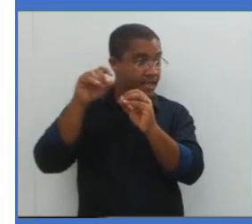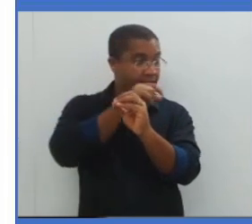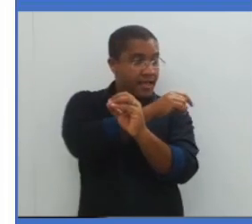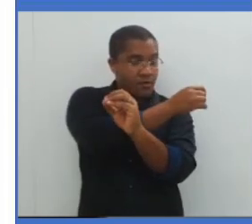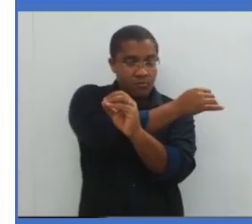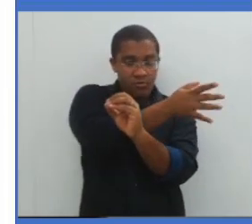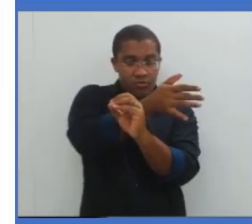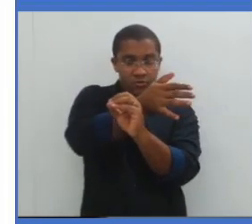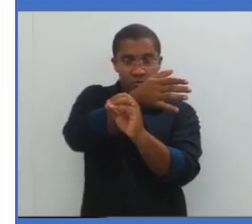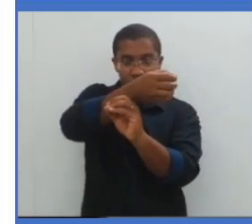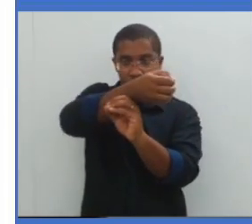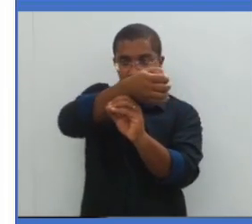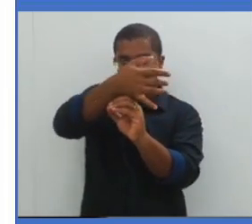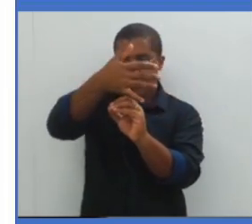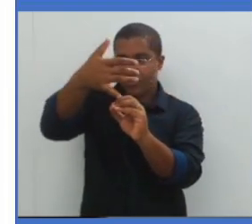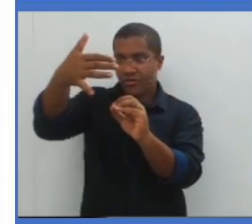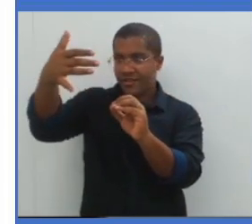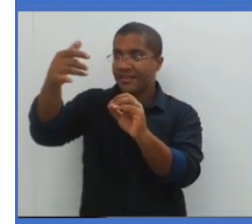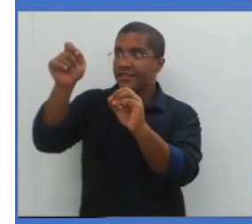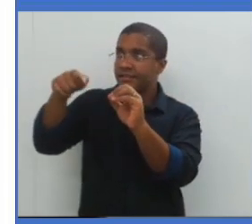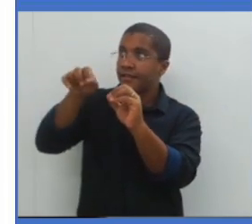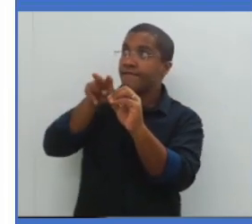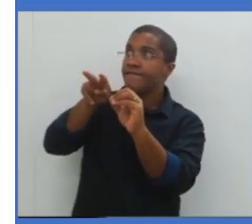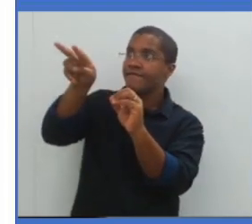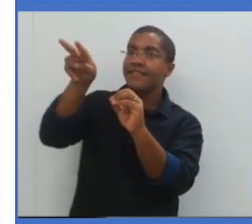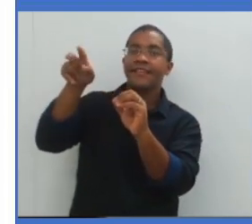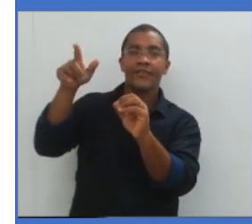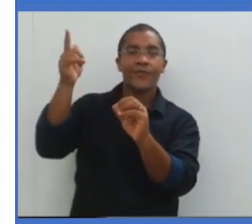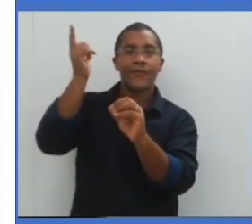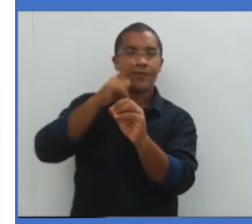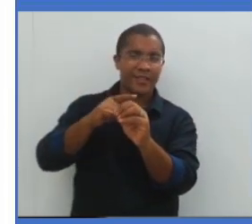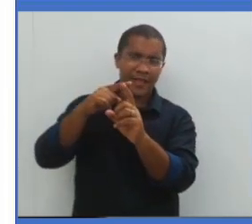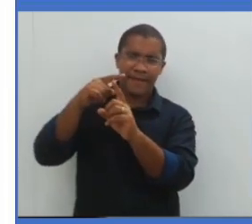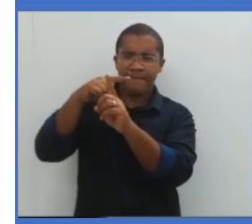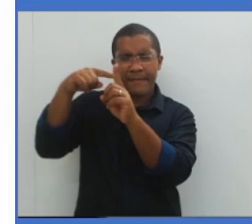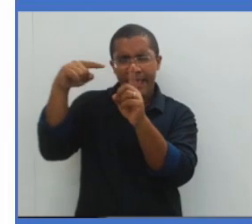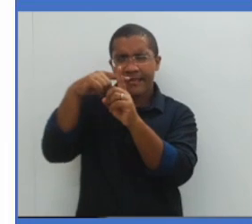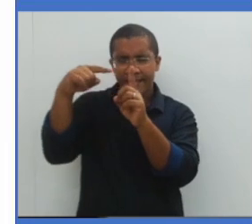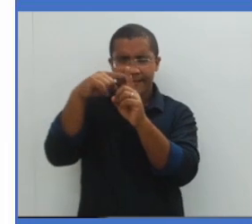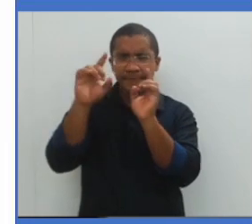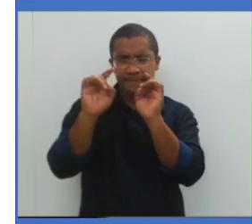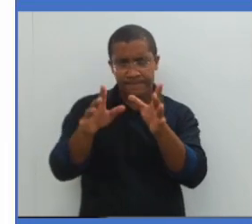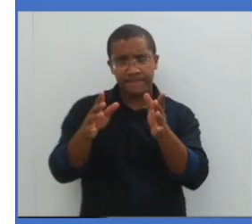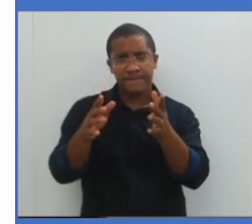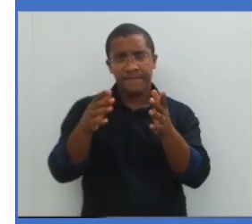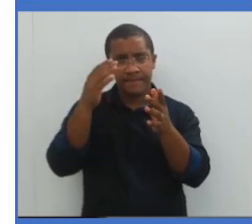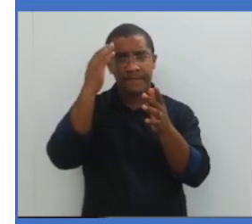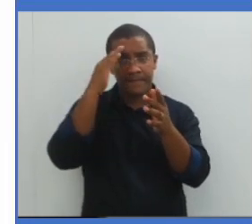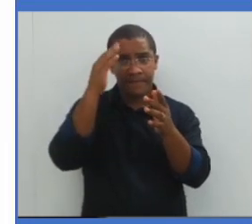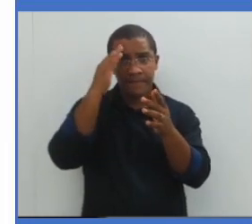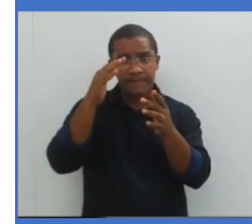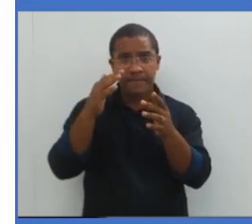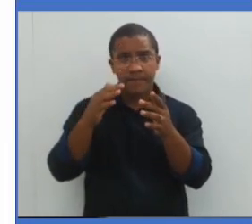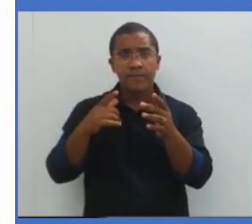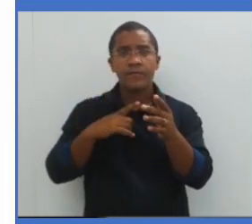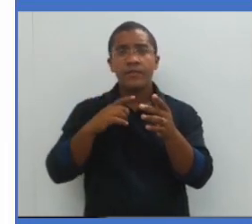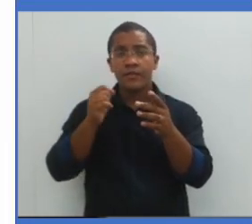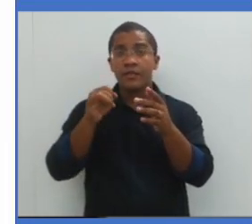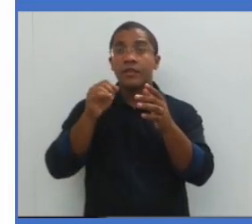Olha a imagem. Eclipse parcial quando a Lua estiver no cone de sombra